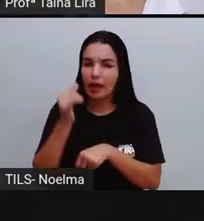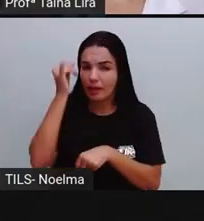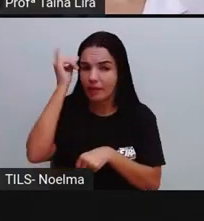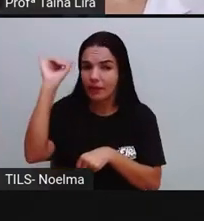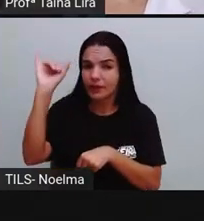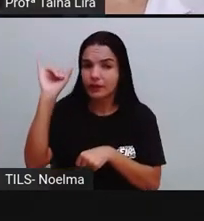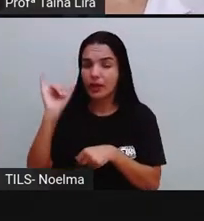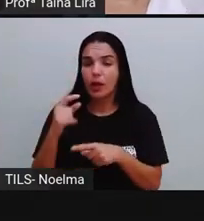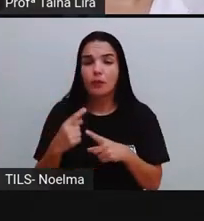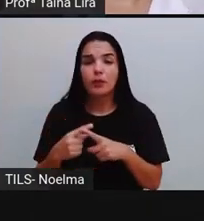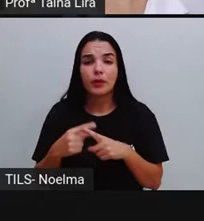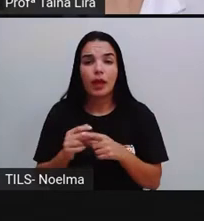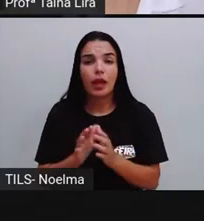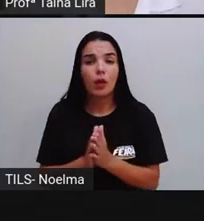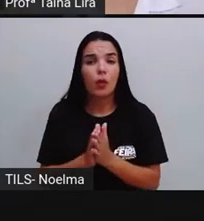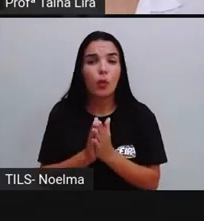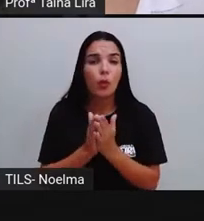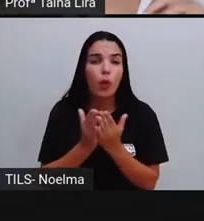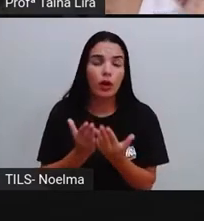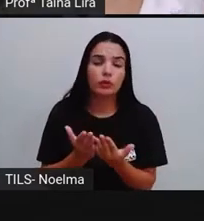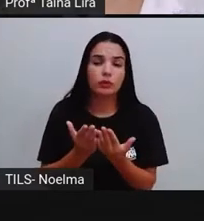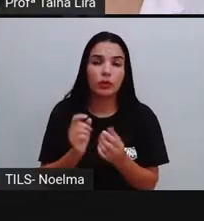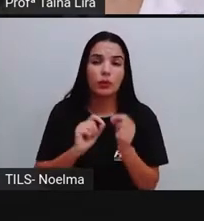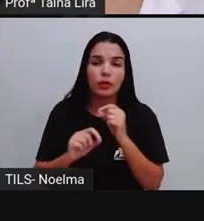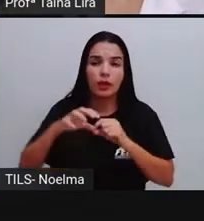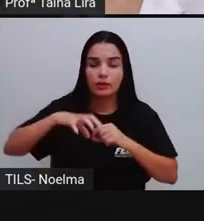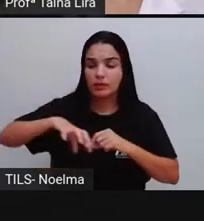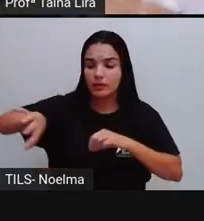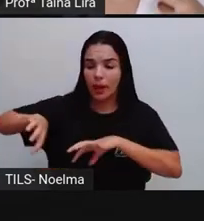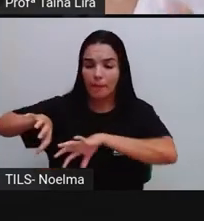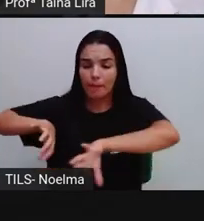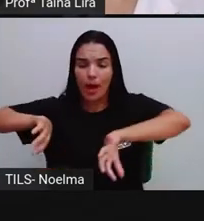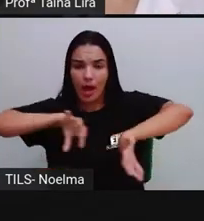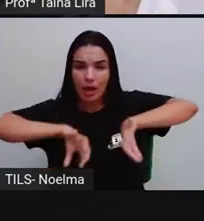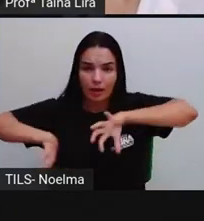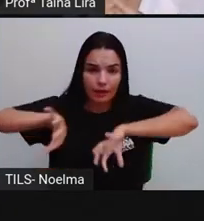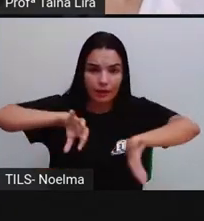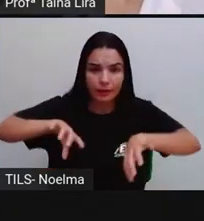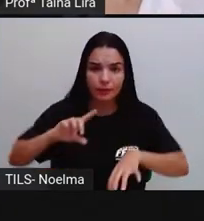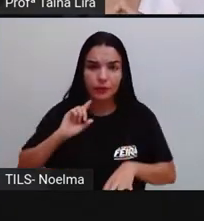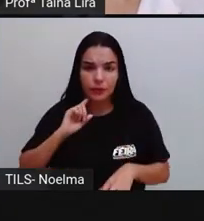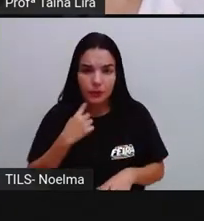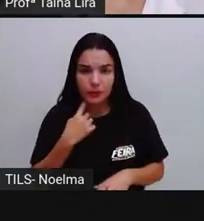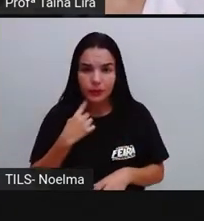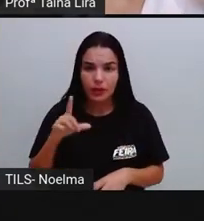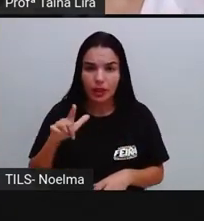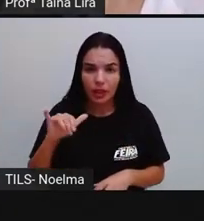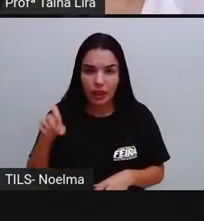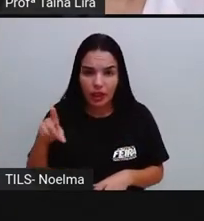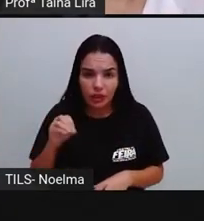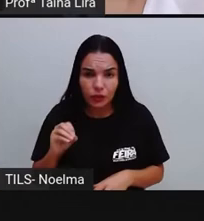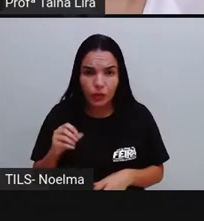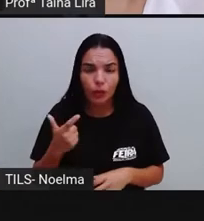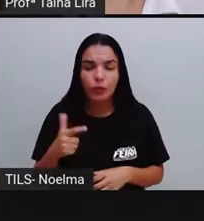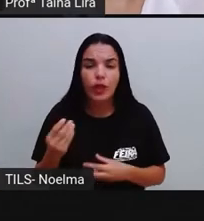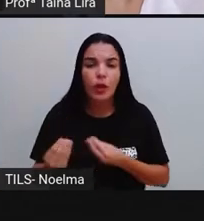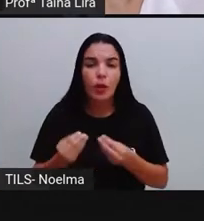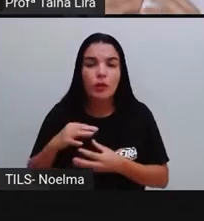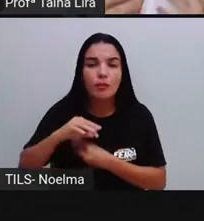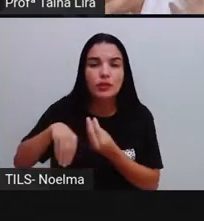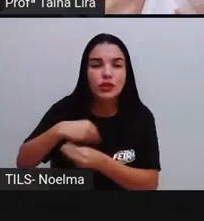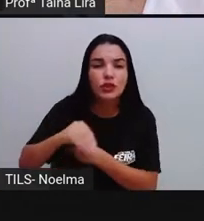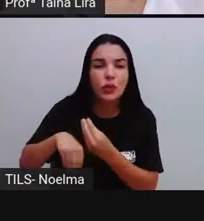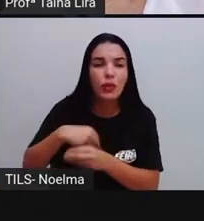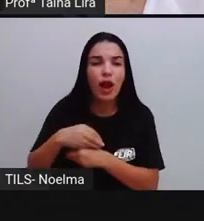quando a gente separa ali o lixo, ele não vai se misturar ali com o lixo, né,